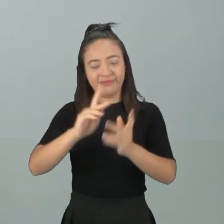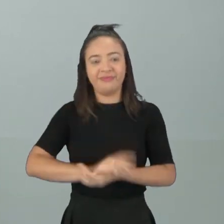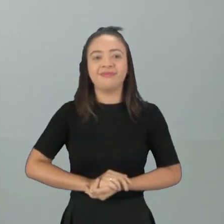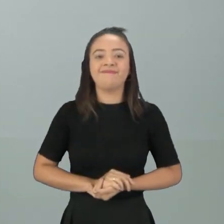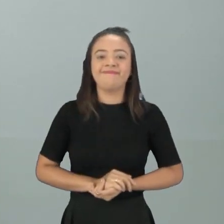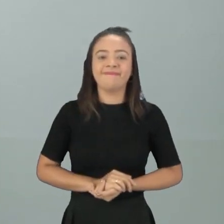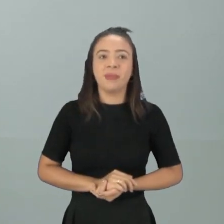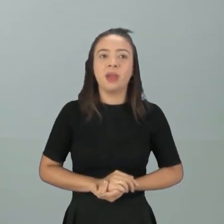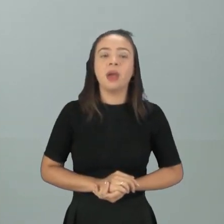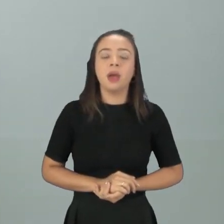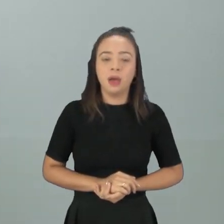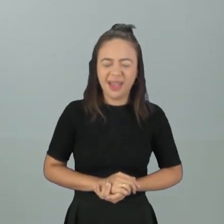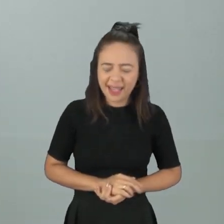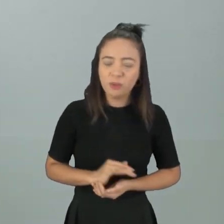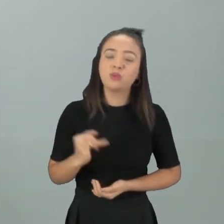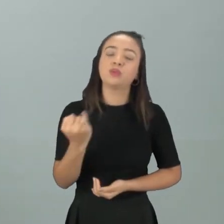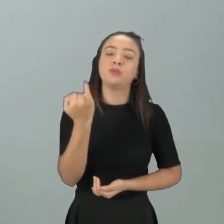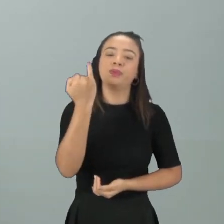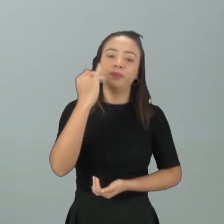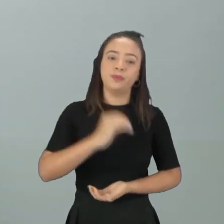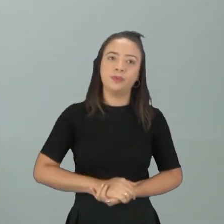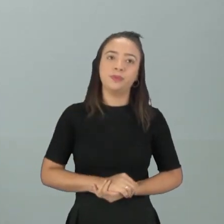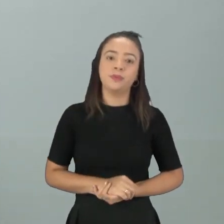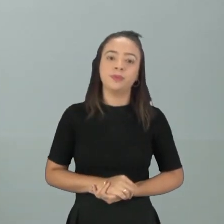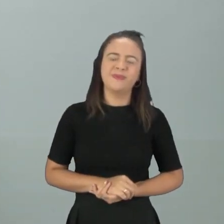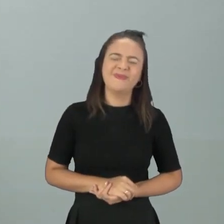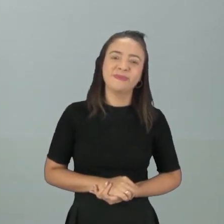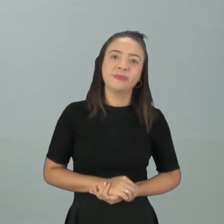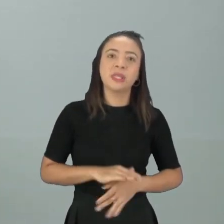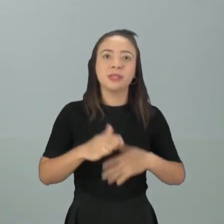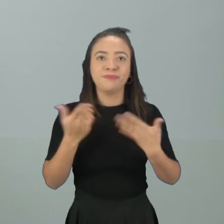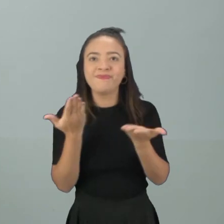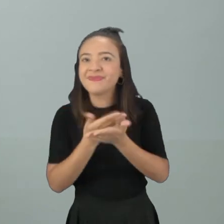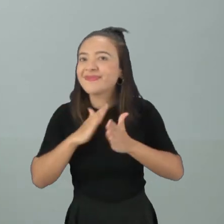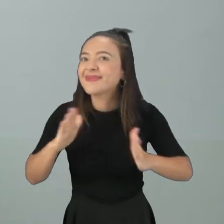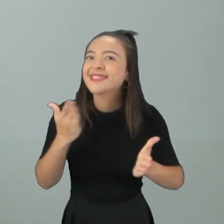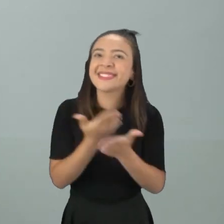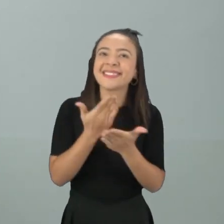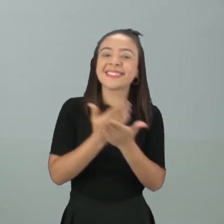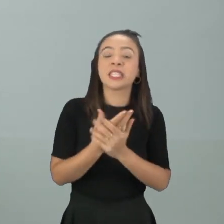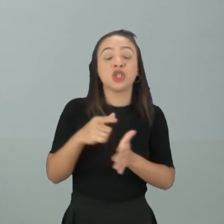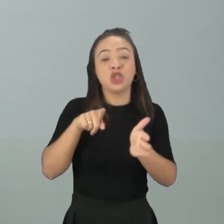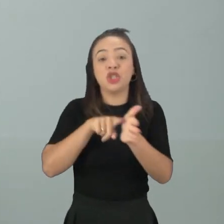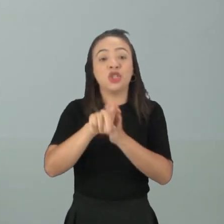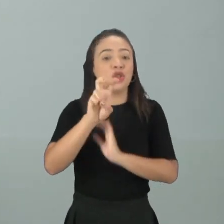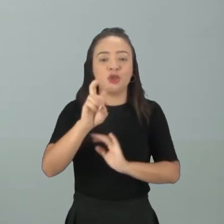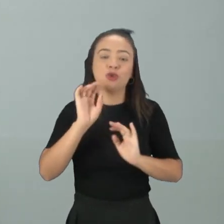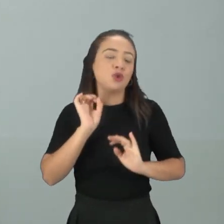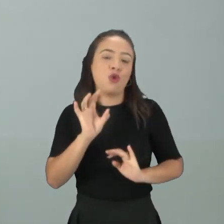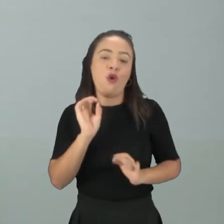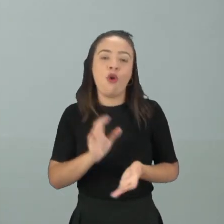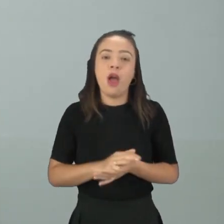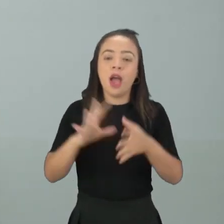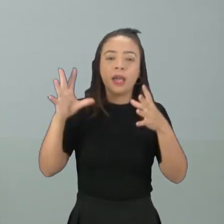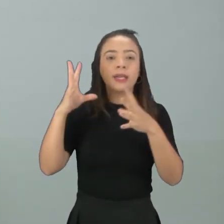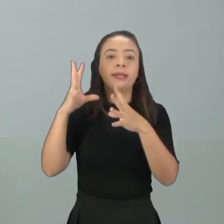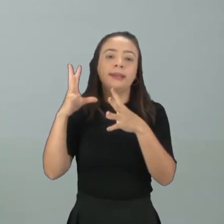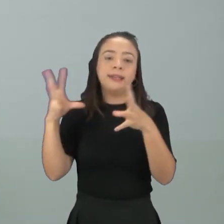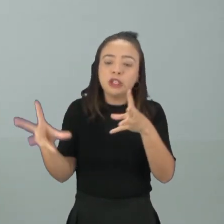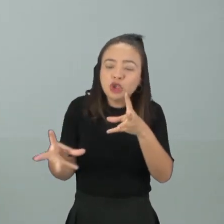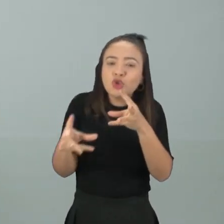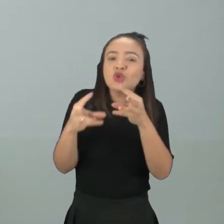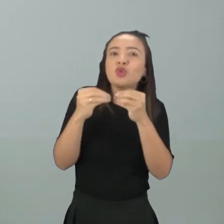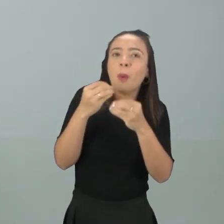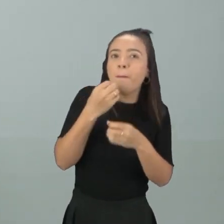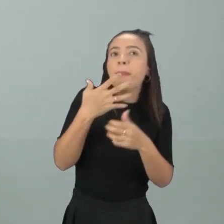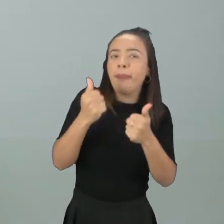Então, testosterona é um hormônio muito importante, tá? Então ficamos por aqui Eram só cinco questões, tá? Que eu acho que resumiram bem, né? Os